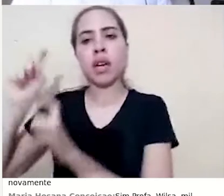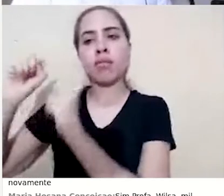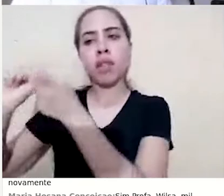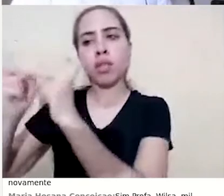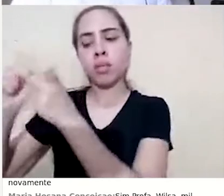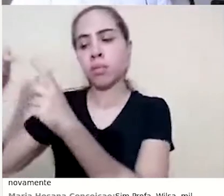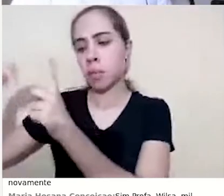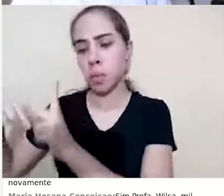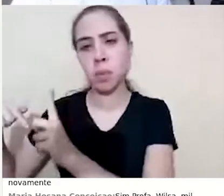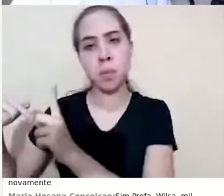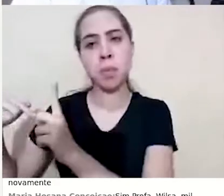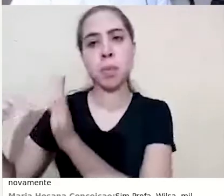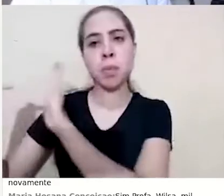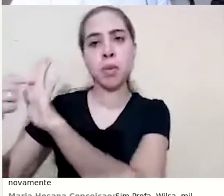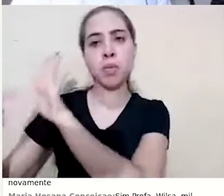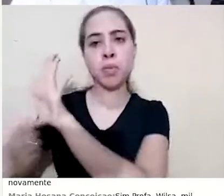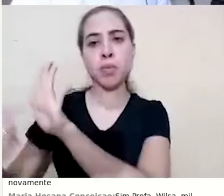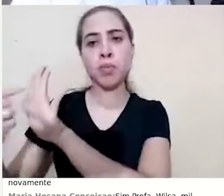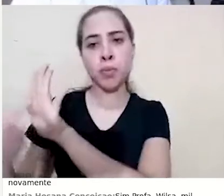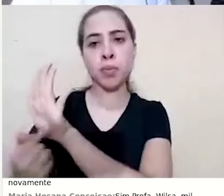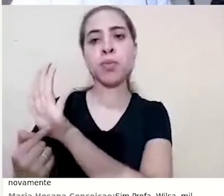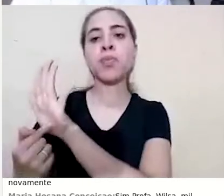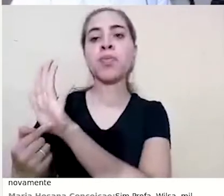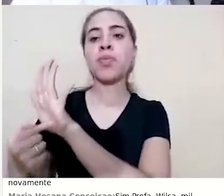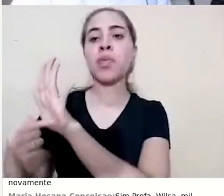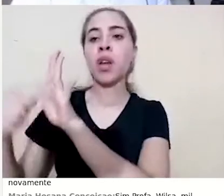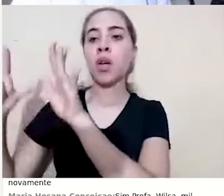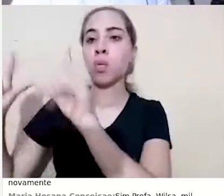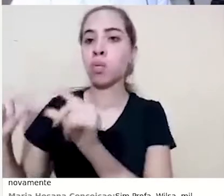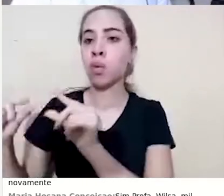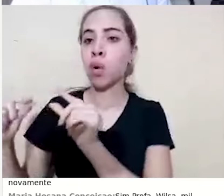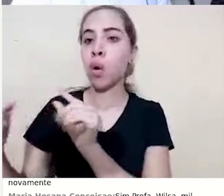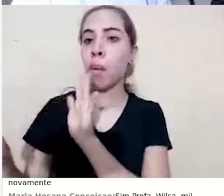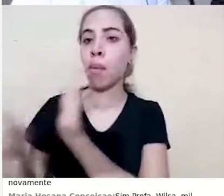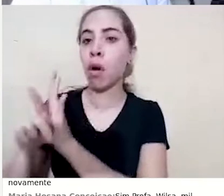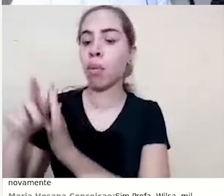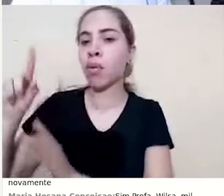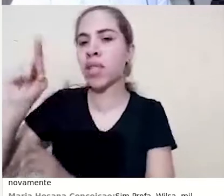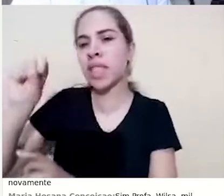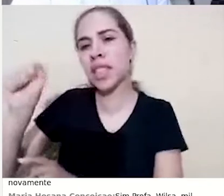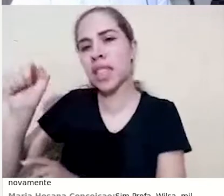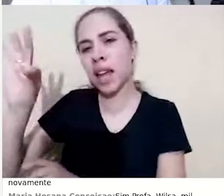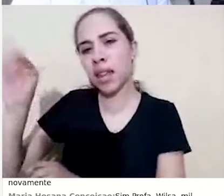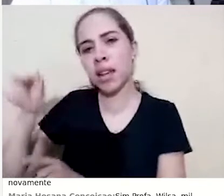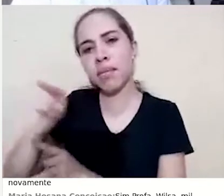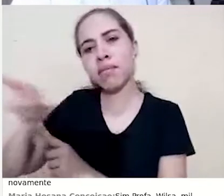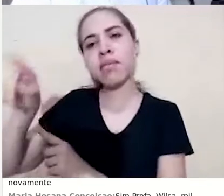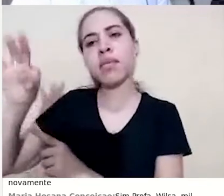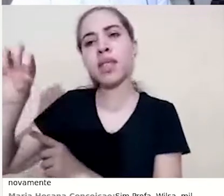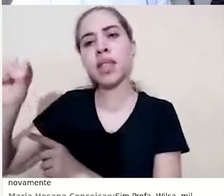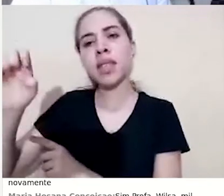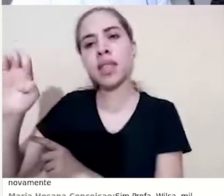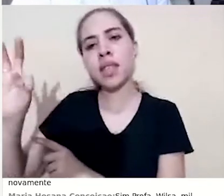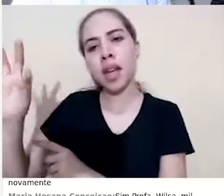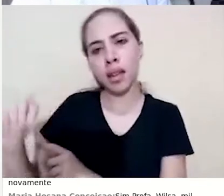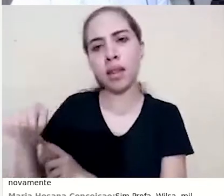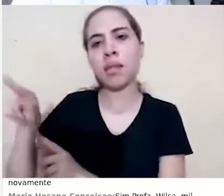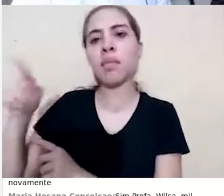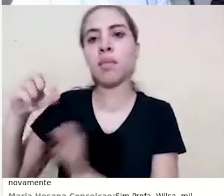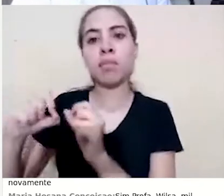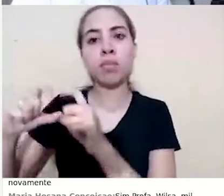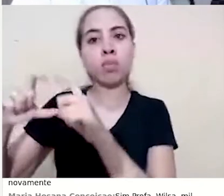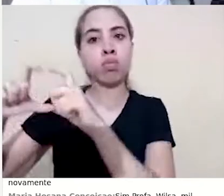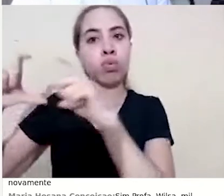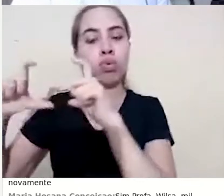diminui tudo. Eu diminuo clicando nessa setinha aqui. Então, aumentei as